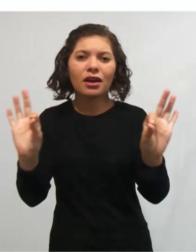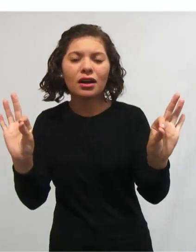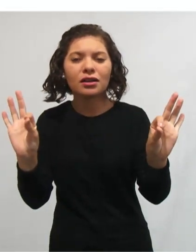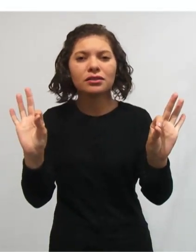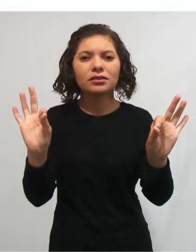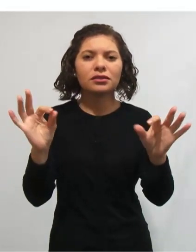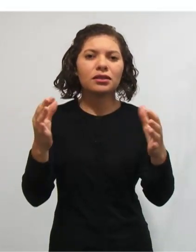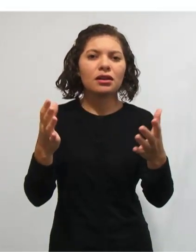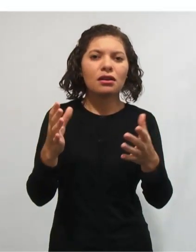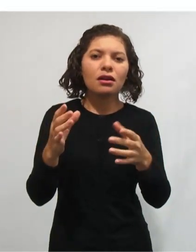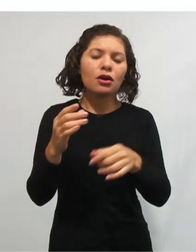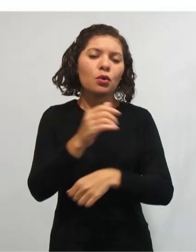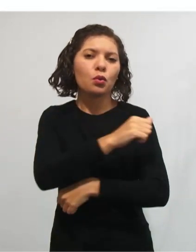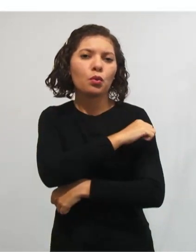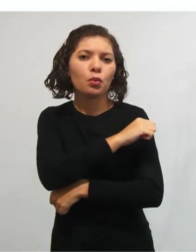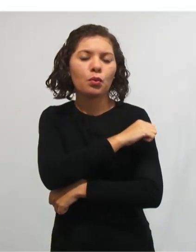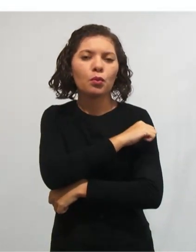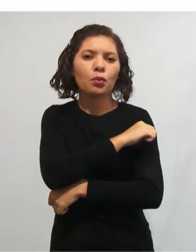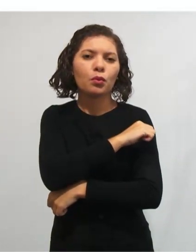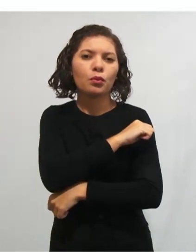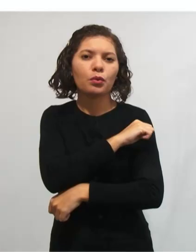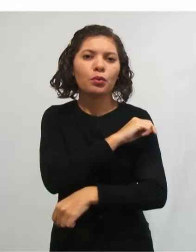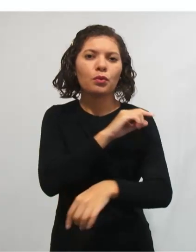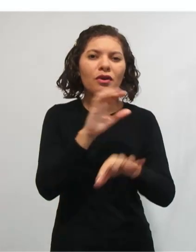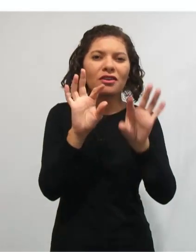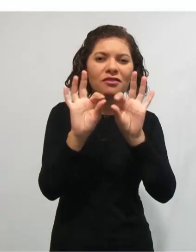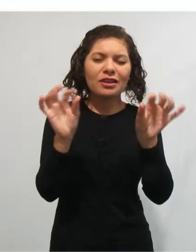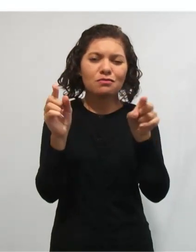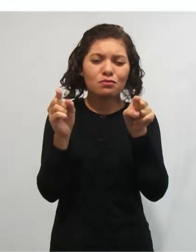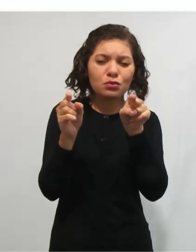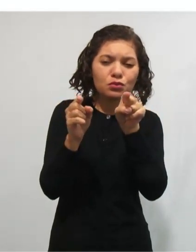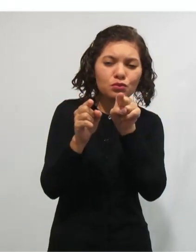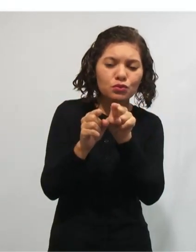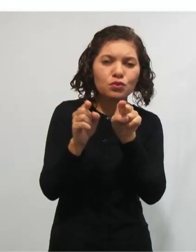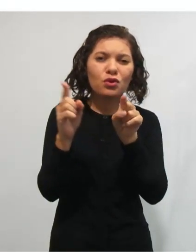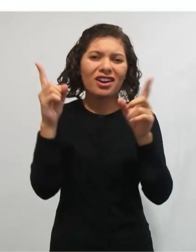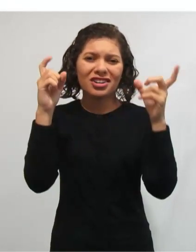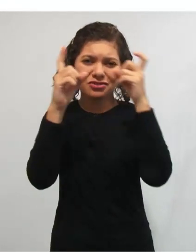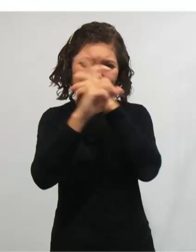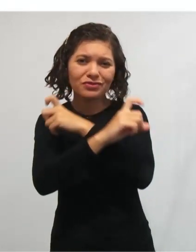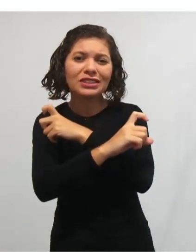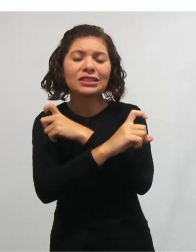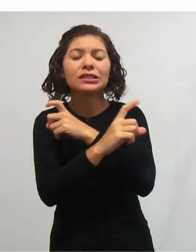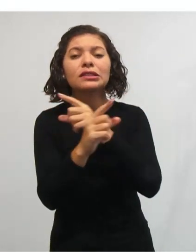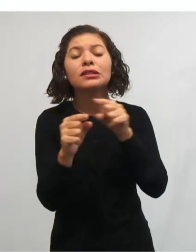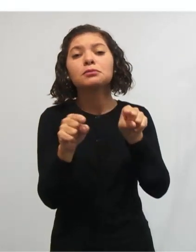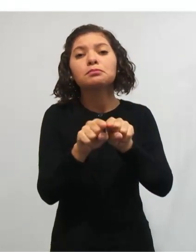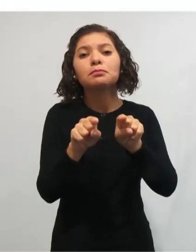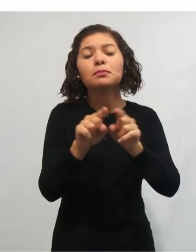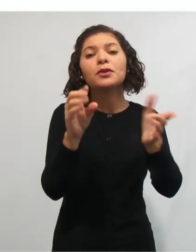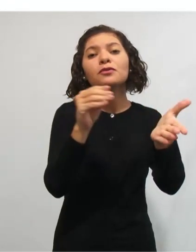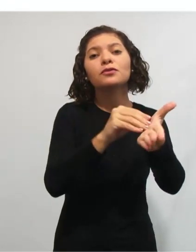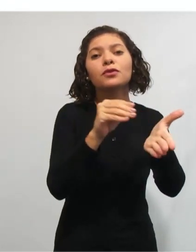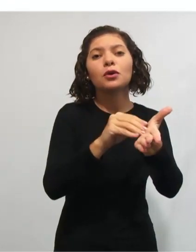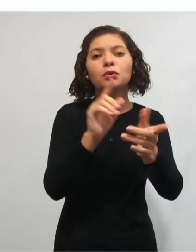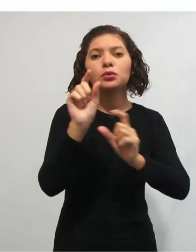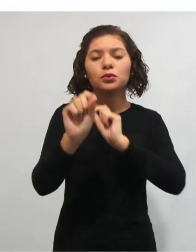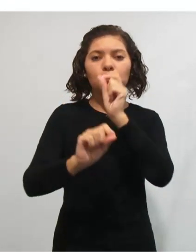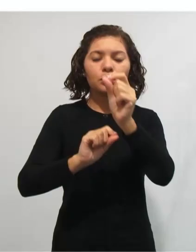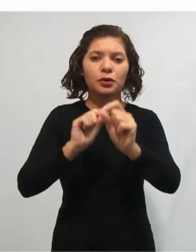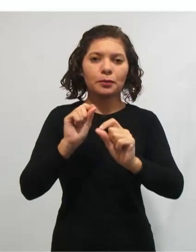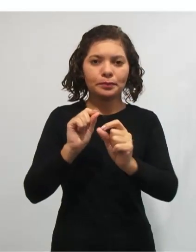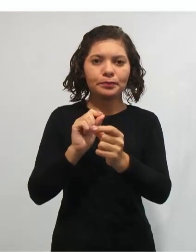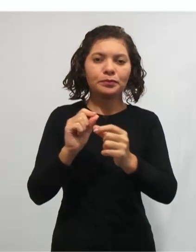Muitas vezes, ele só fica com frases muito curtas, ele tem dificuldade. Falta também, apresenta falta na